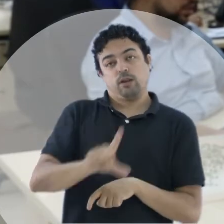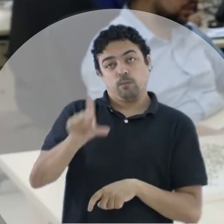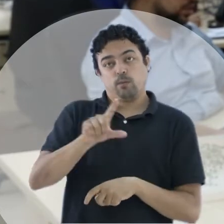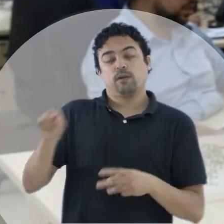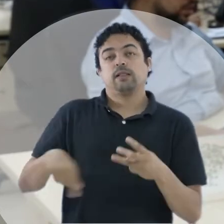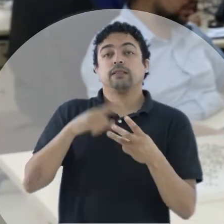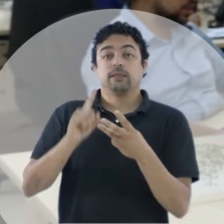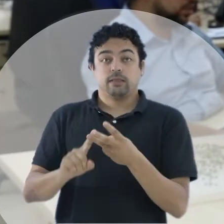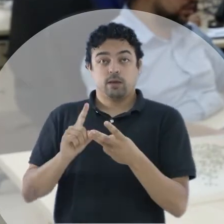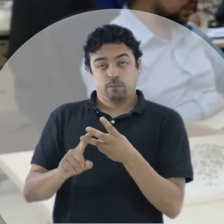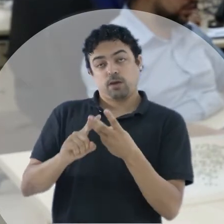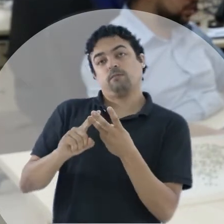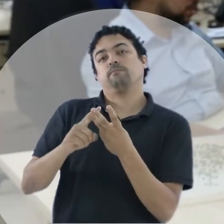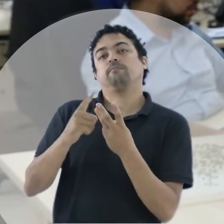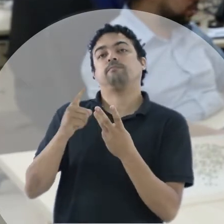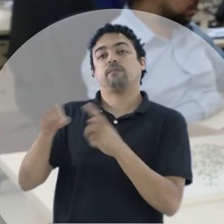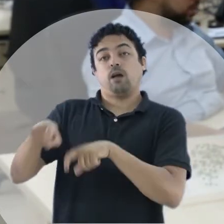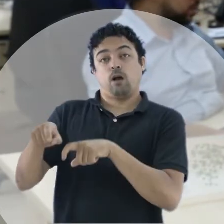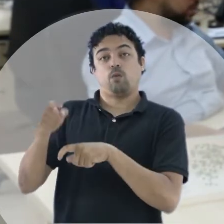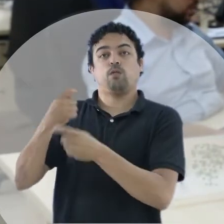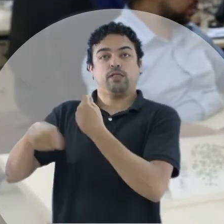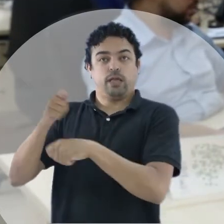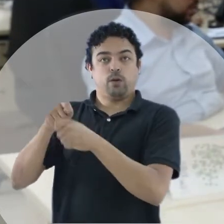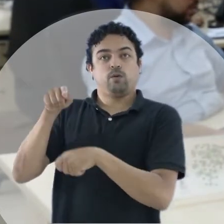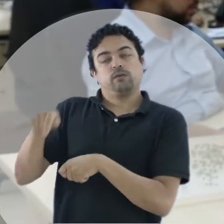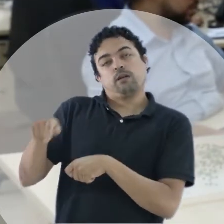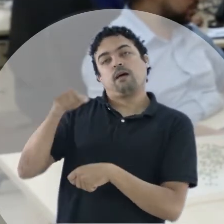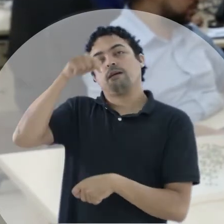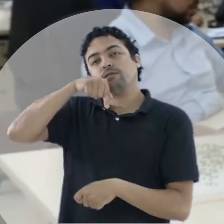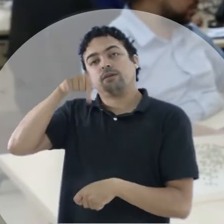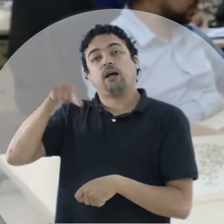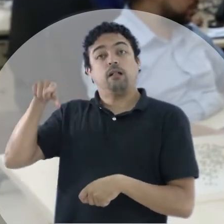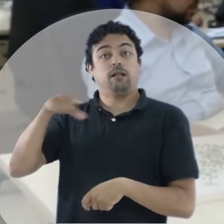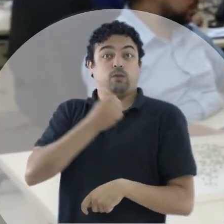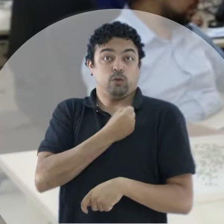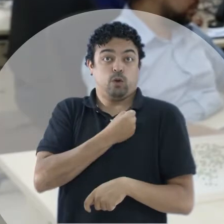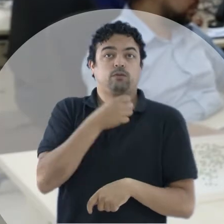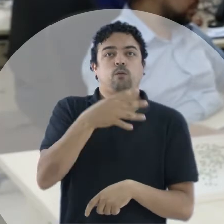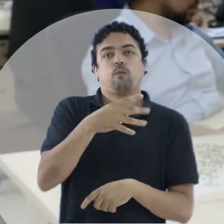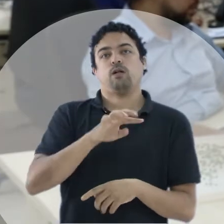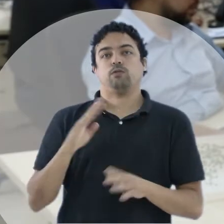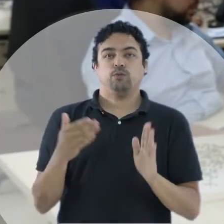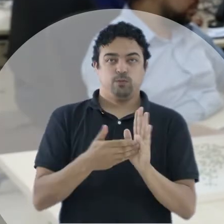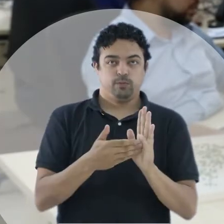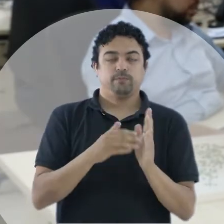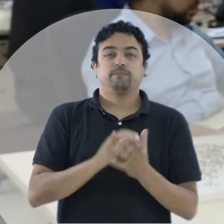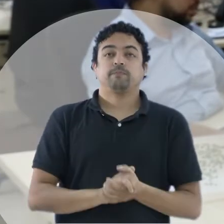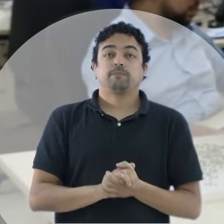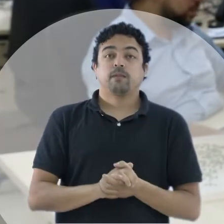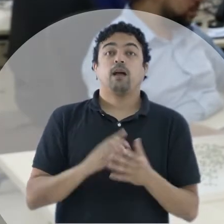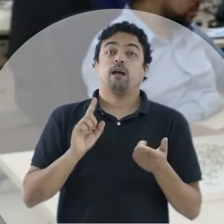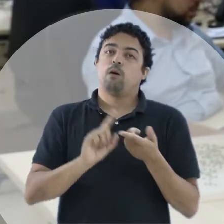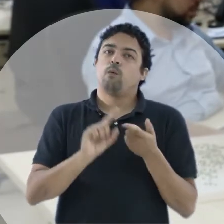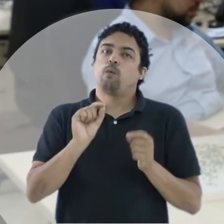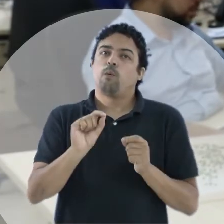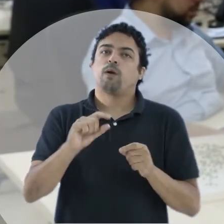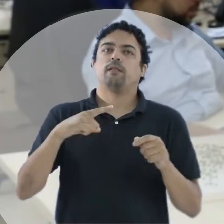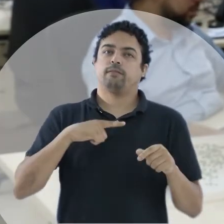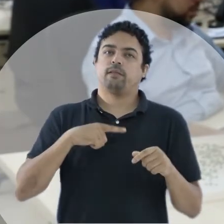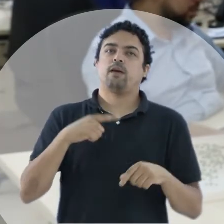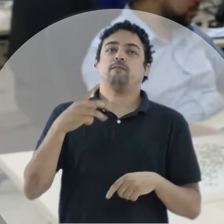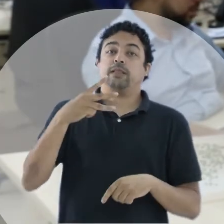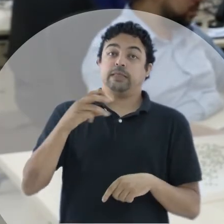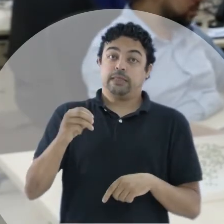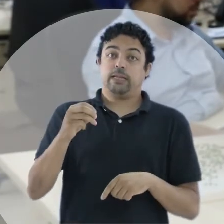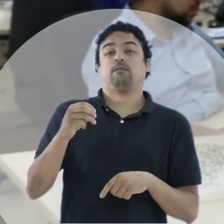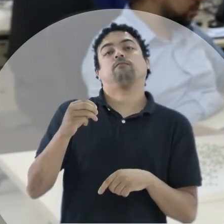Agronegócio de Quixadá. Todos alcançaram o conceito 4 na avaliação. E para reforçar ainda mais essa qualidade, 30 novos